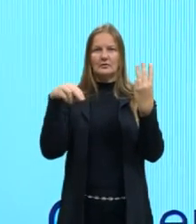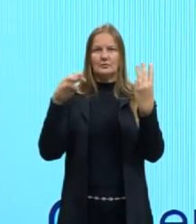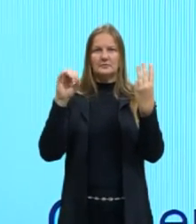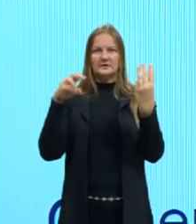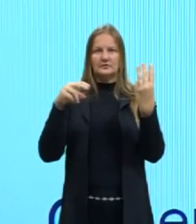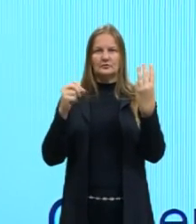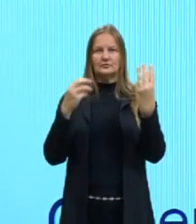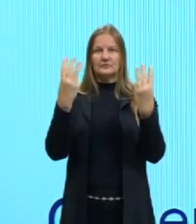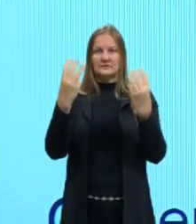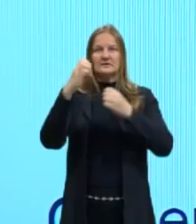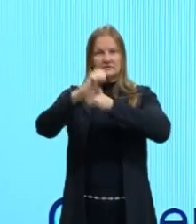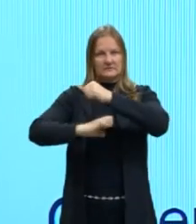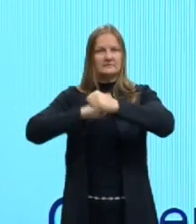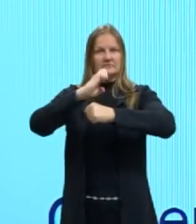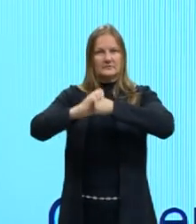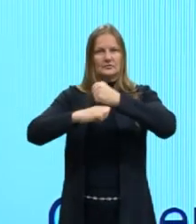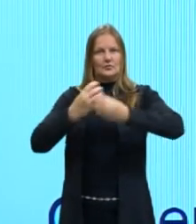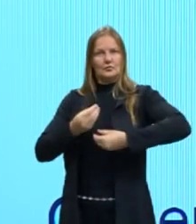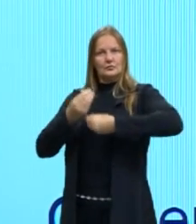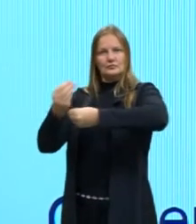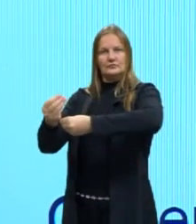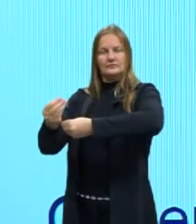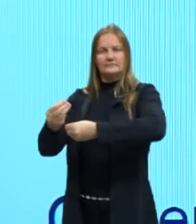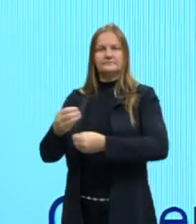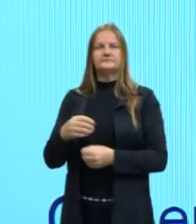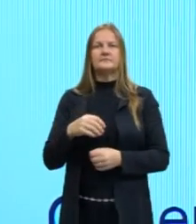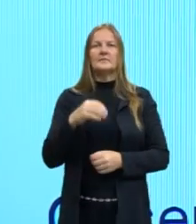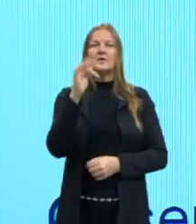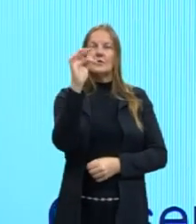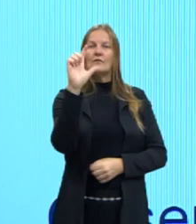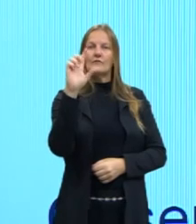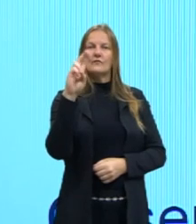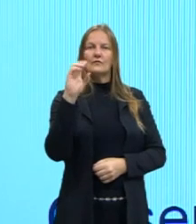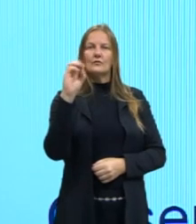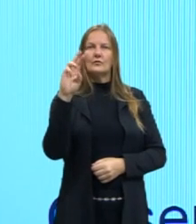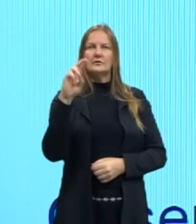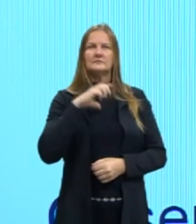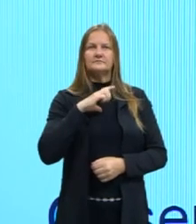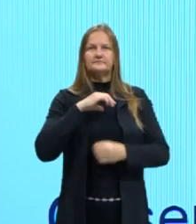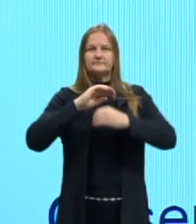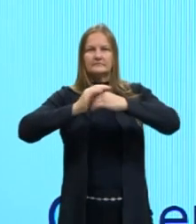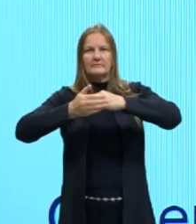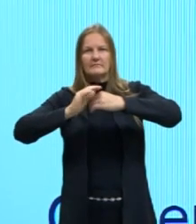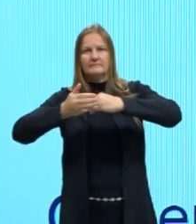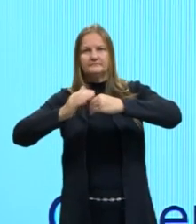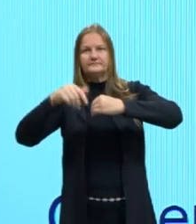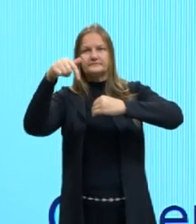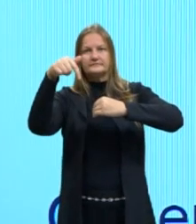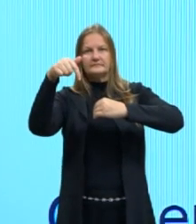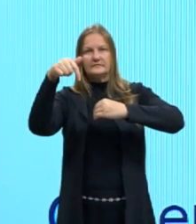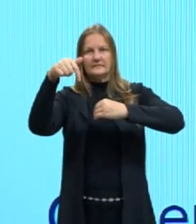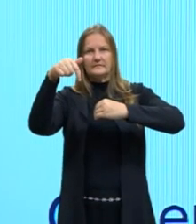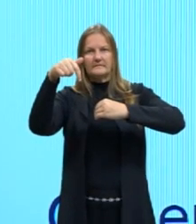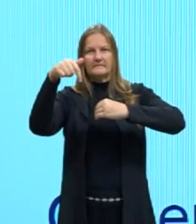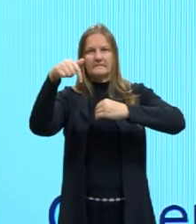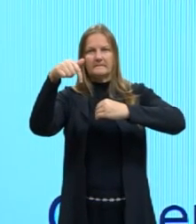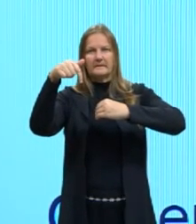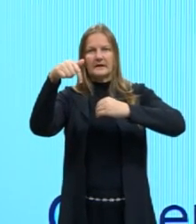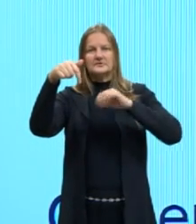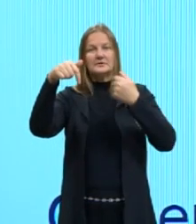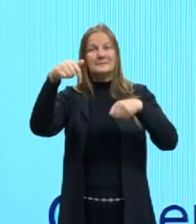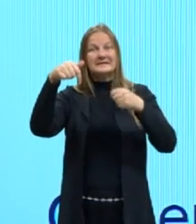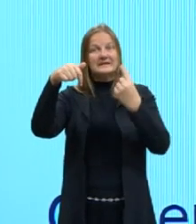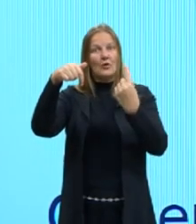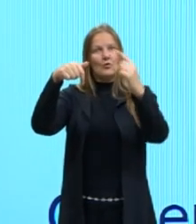para doar. Já o flúor tem na sua camada de valência 7. Ou seja, ele precisa de 1.